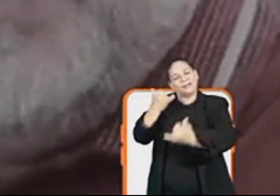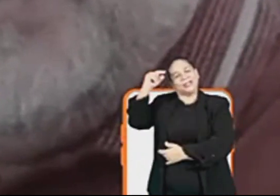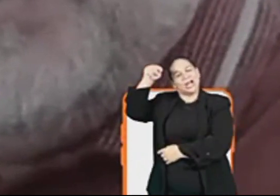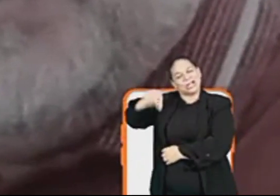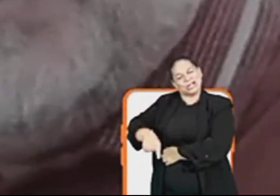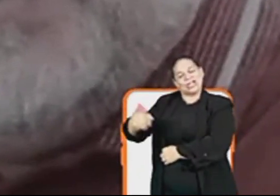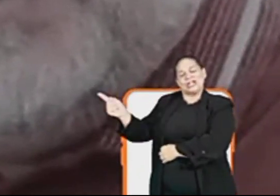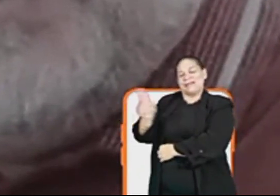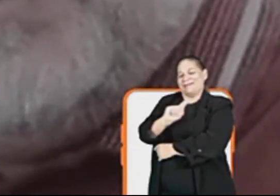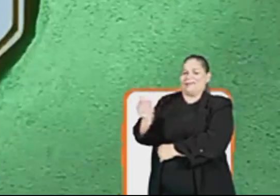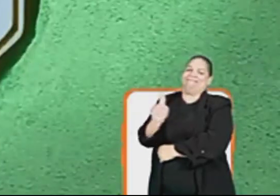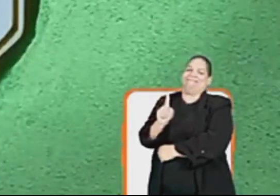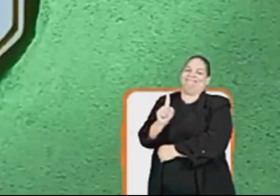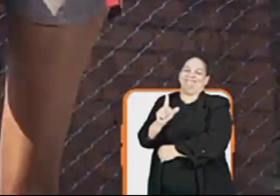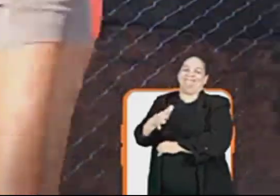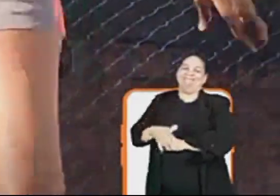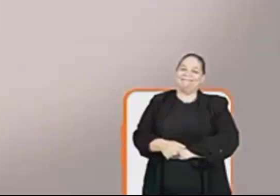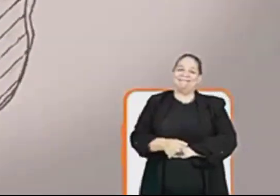aqui não